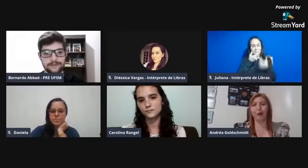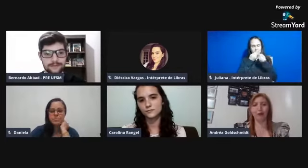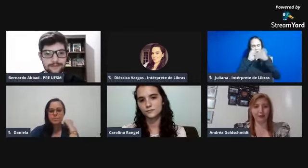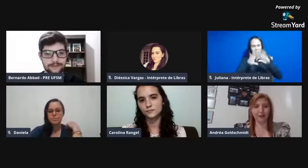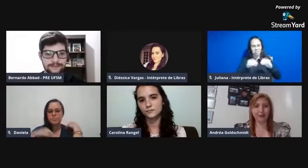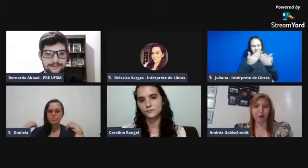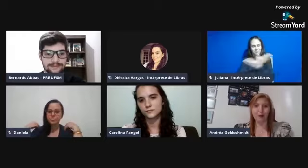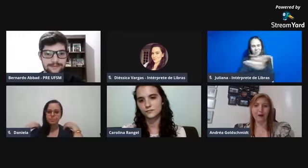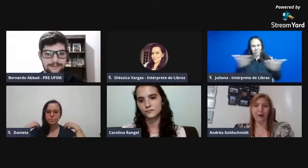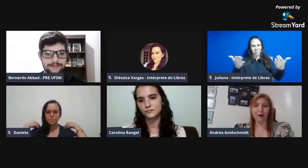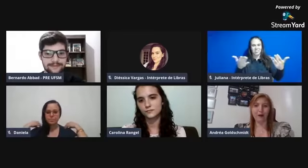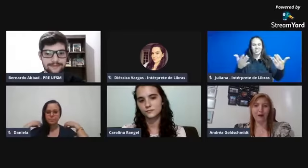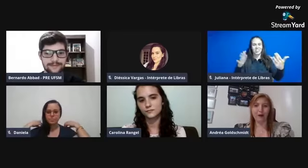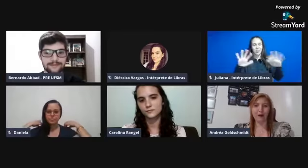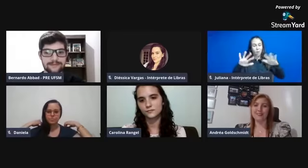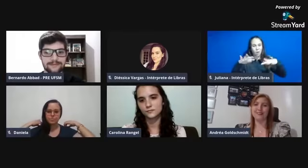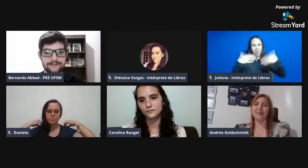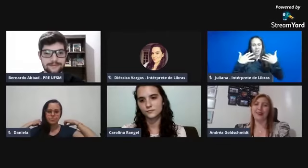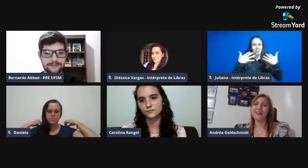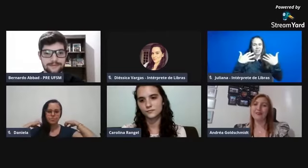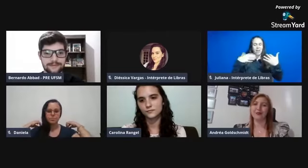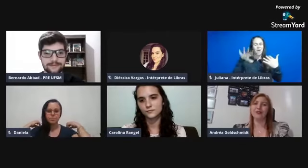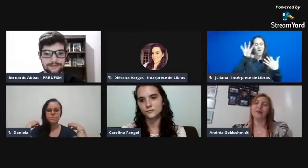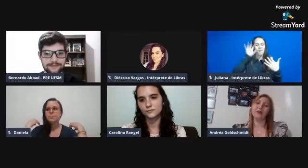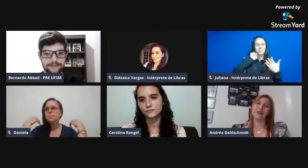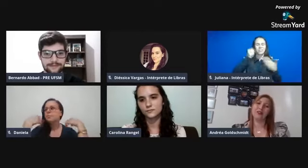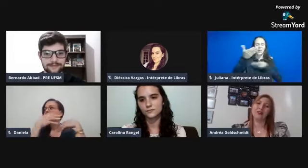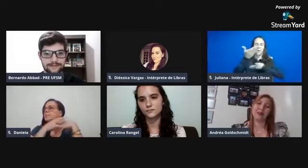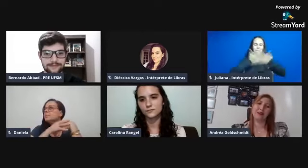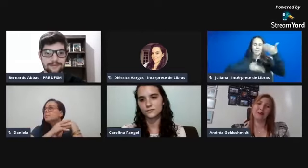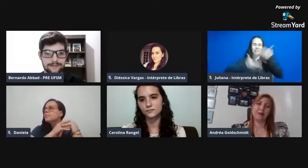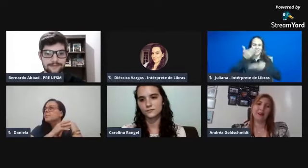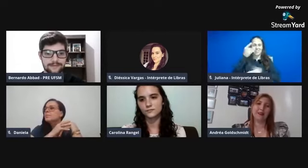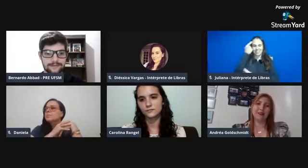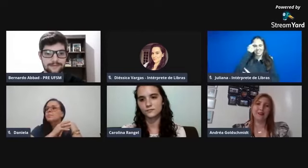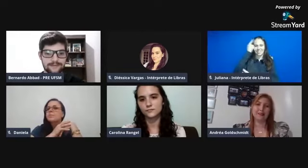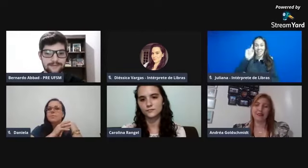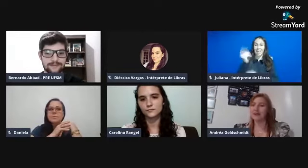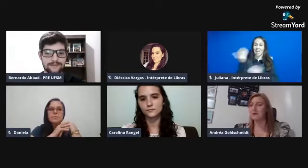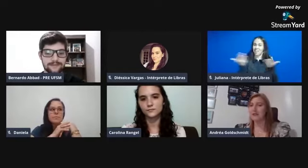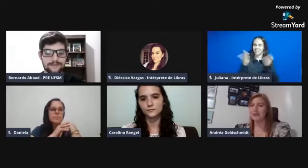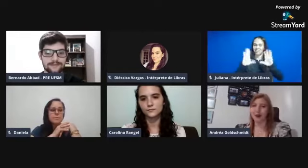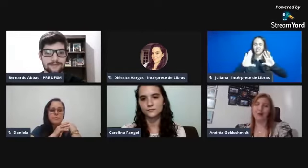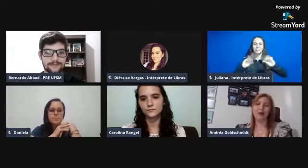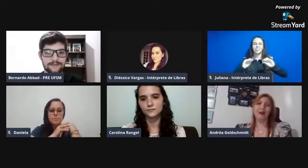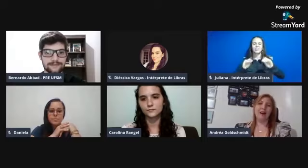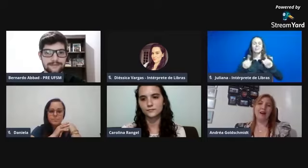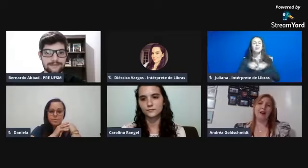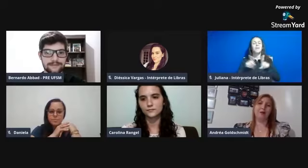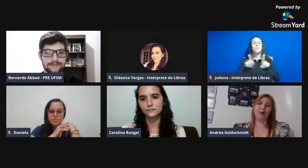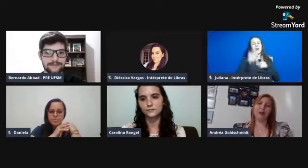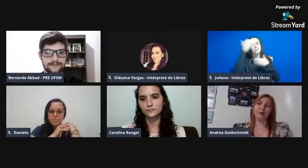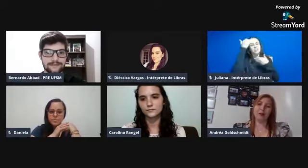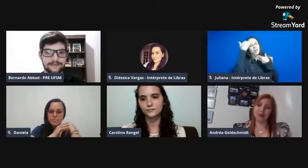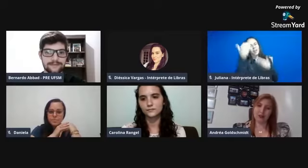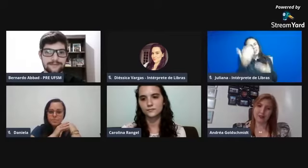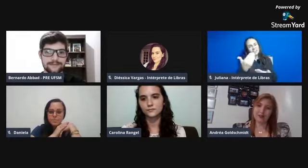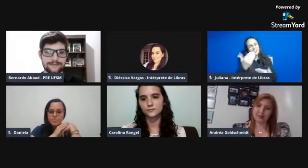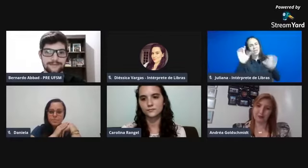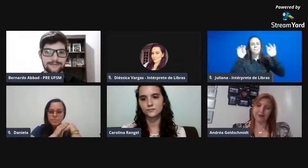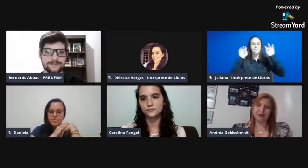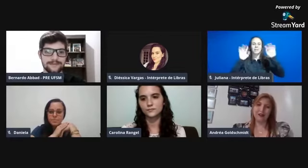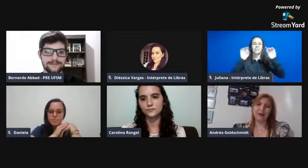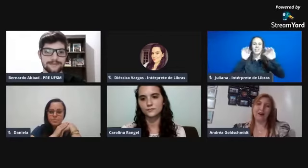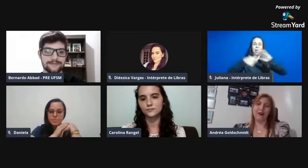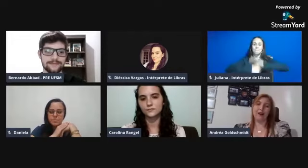ouvindo e compartilhando com nós as ideias hoje de noite. E também agradecer, em especial, a pró